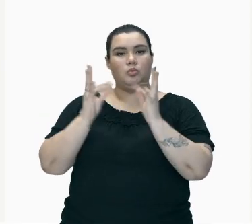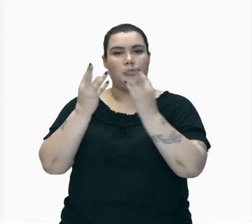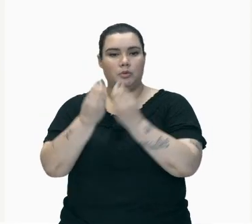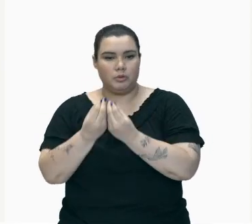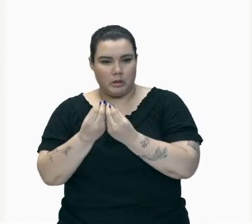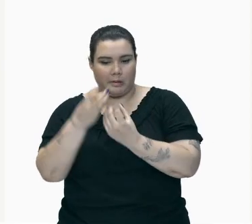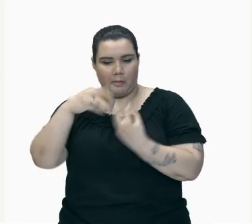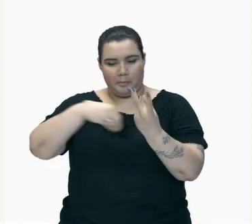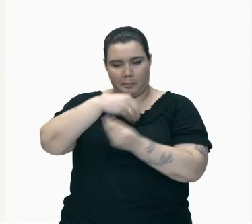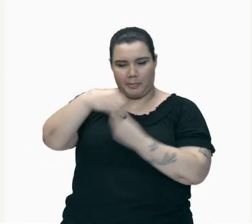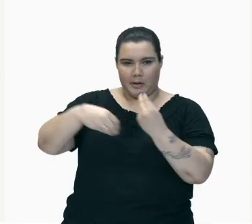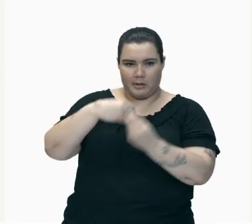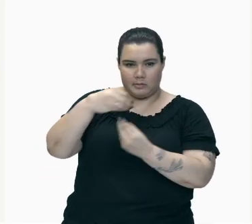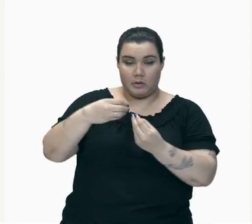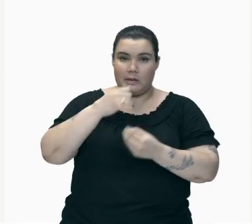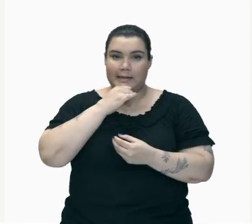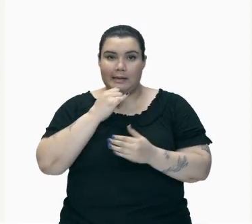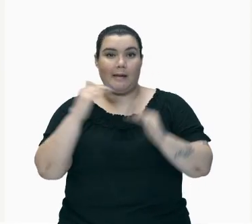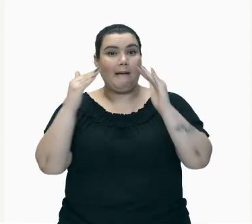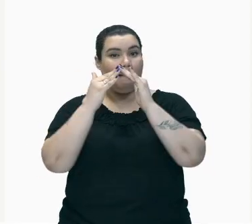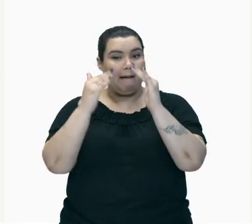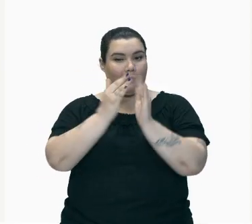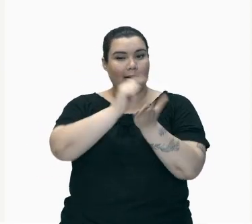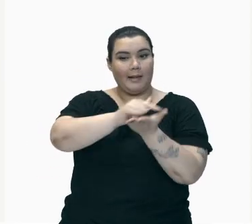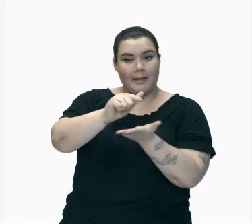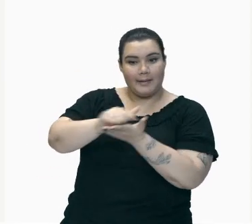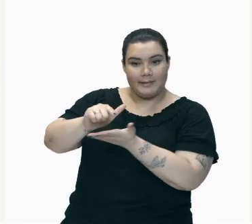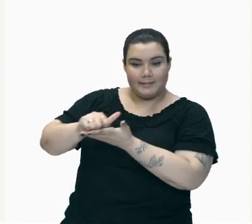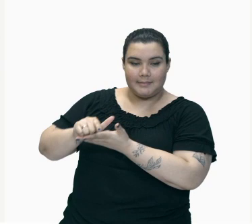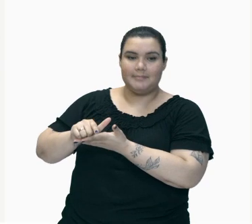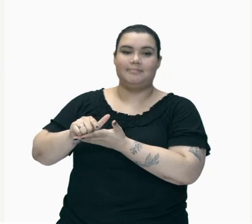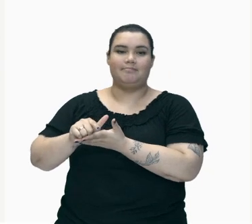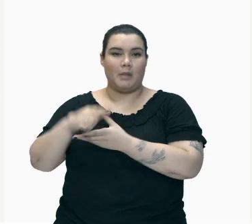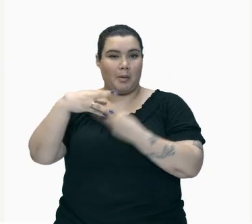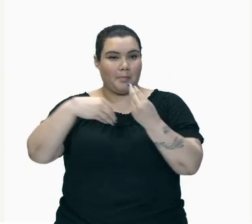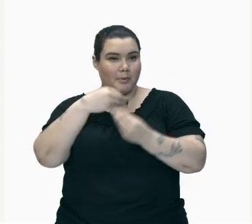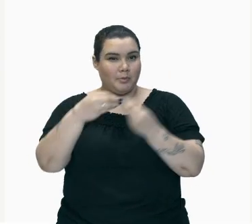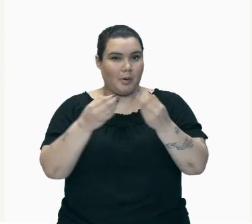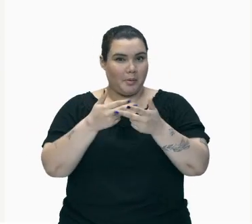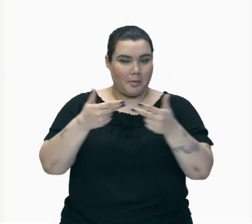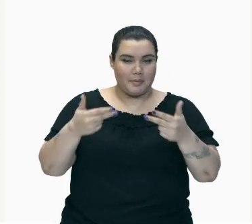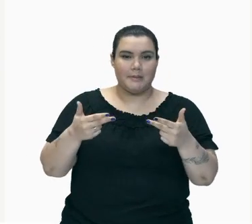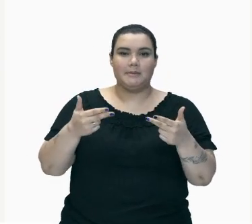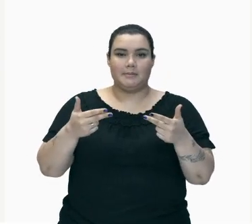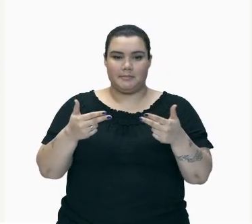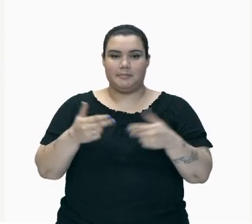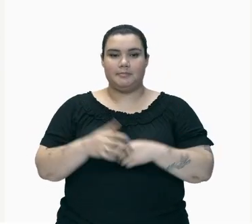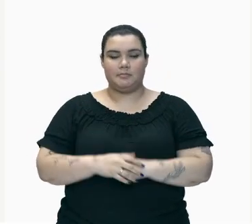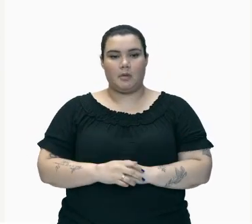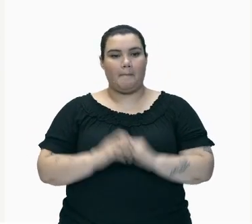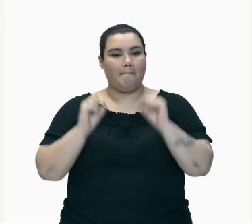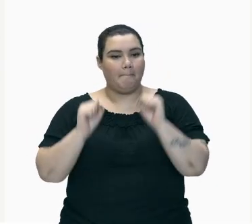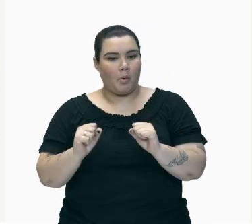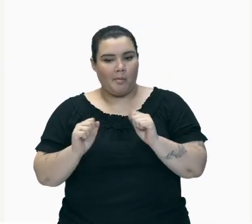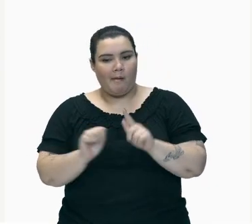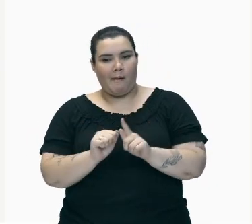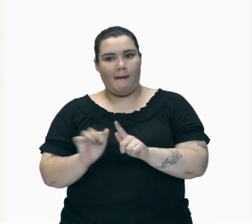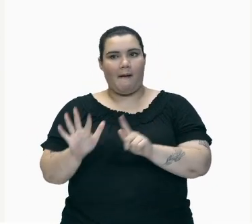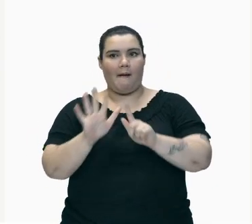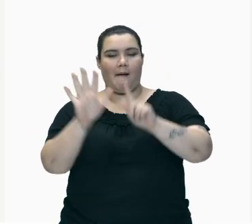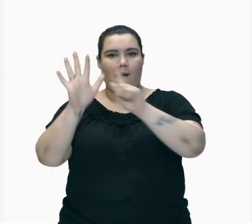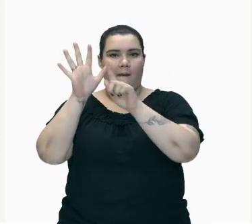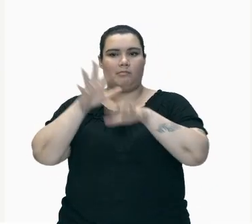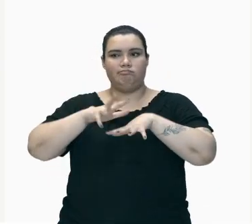Cuidado Quando Você Vai Limpar A Casa Com Misturar Qualquer Coisa Pode Estar Ali Liberando Gás